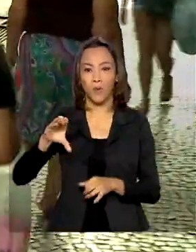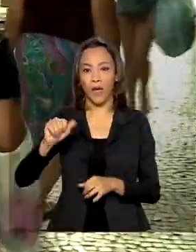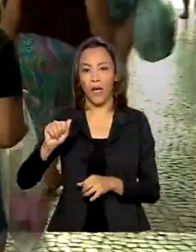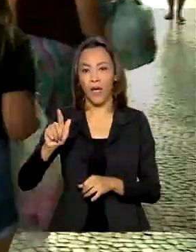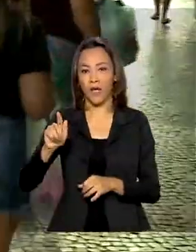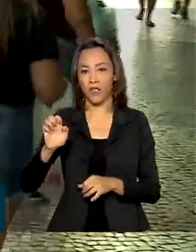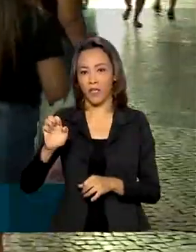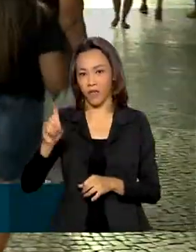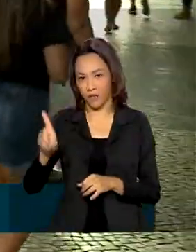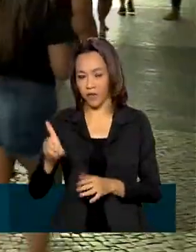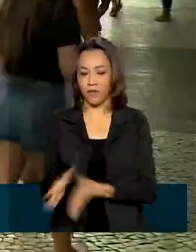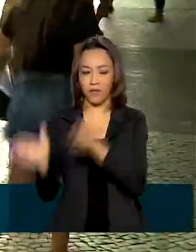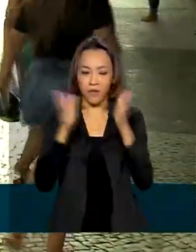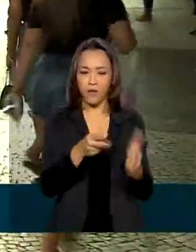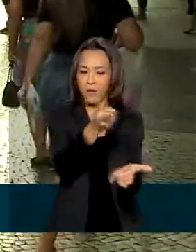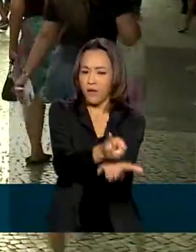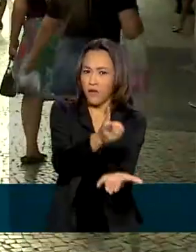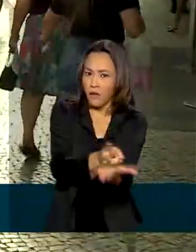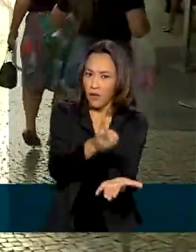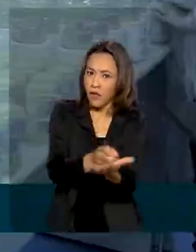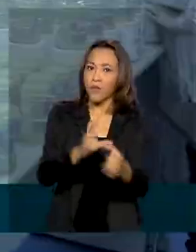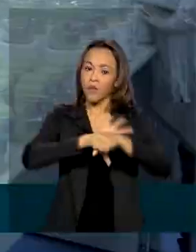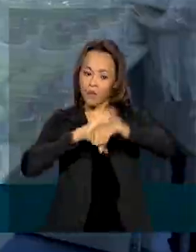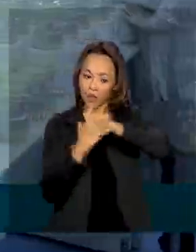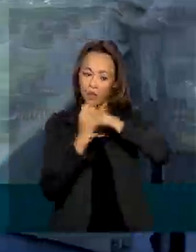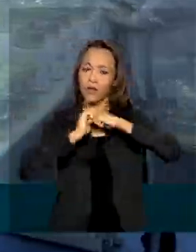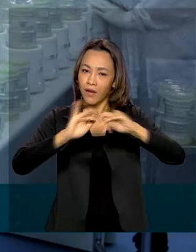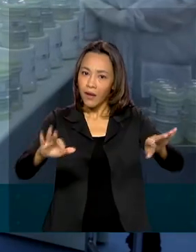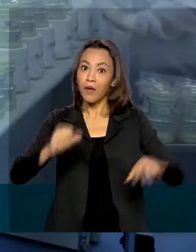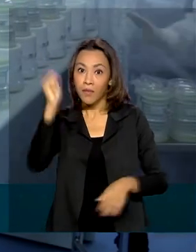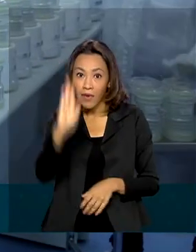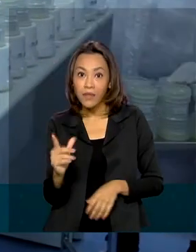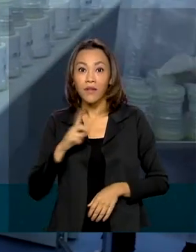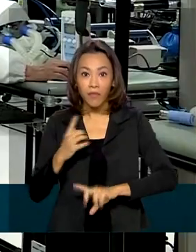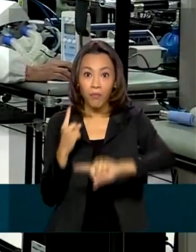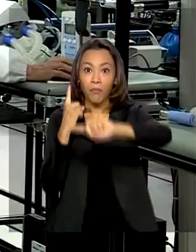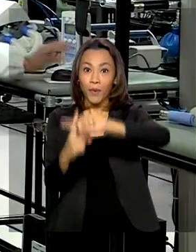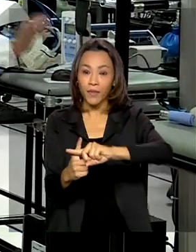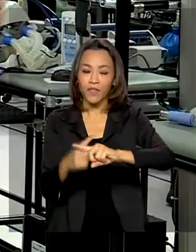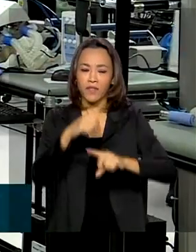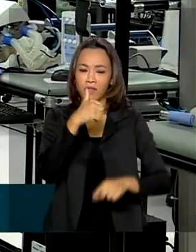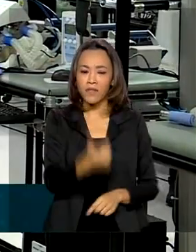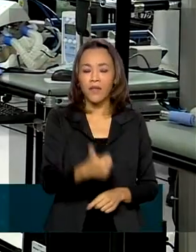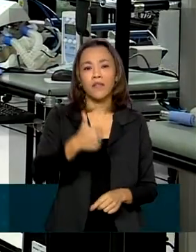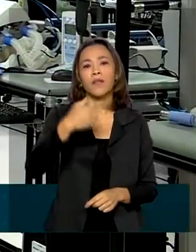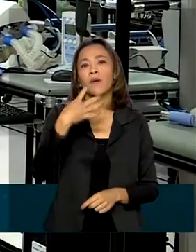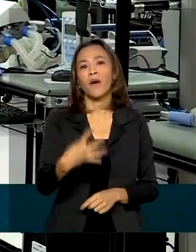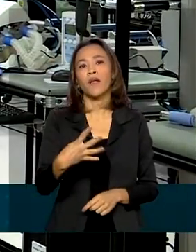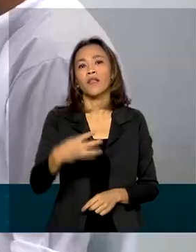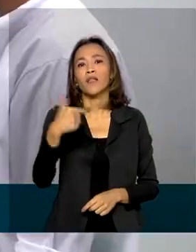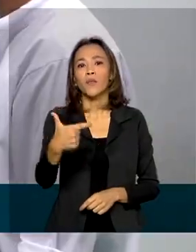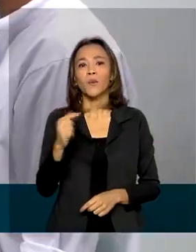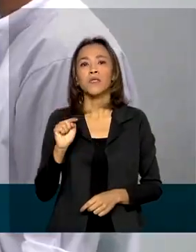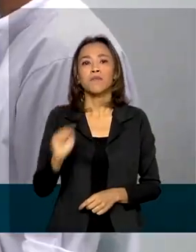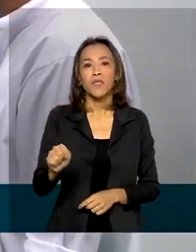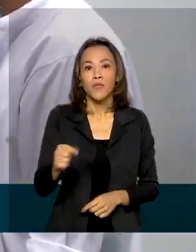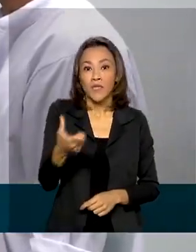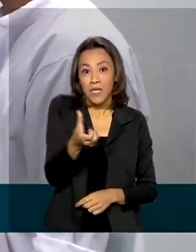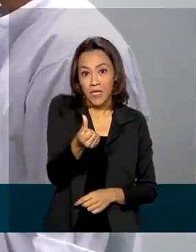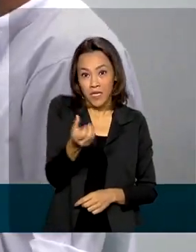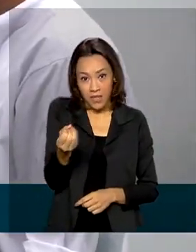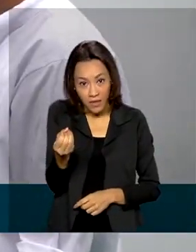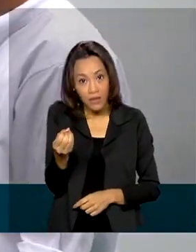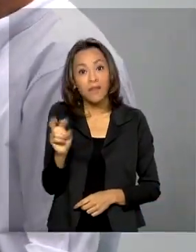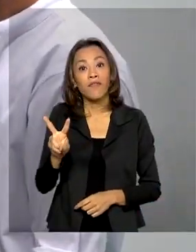pandemia da Covid-19, o Brasil teve um saldo positivo de 142.690